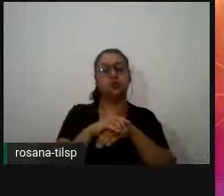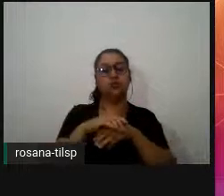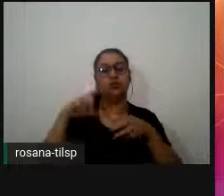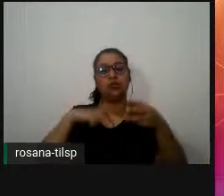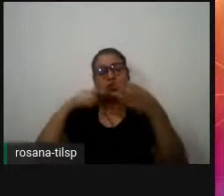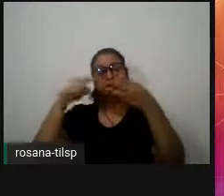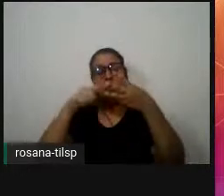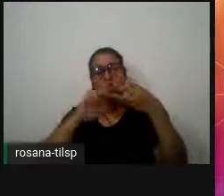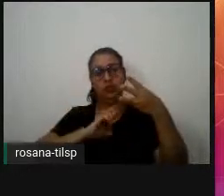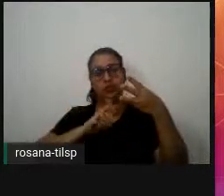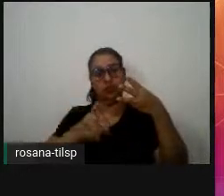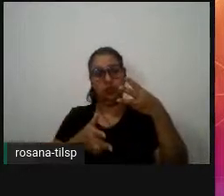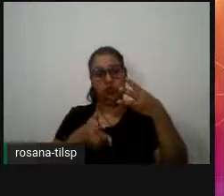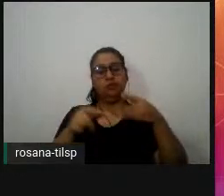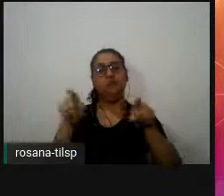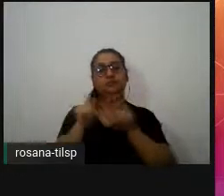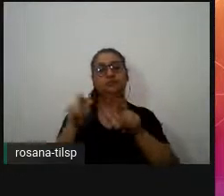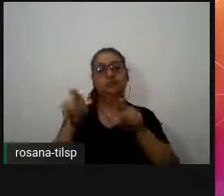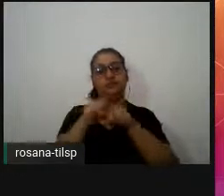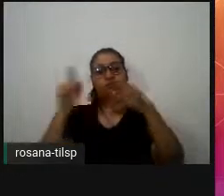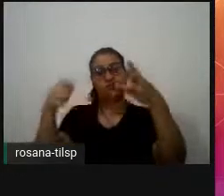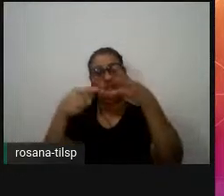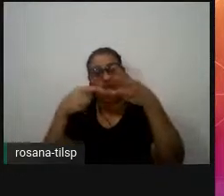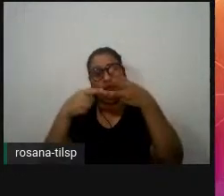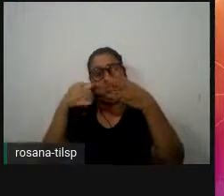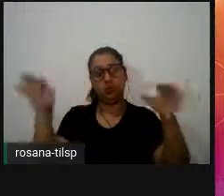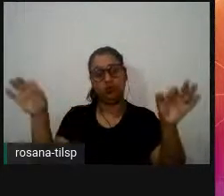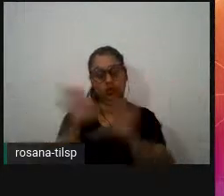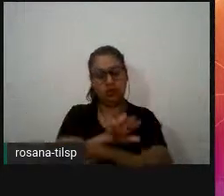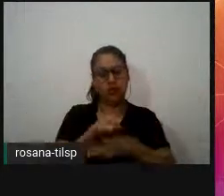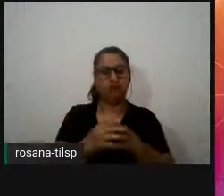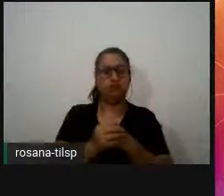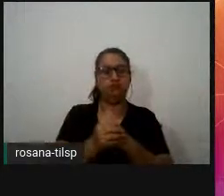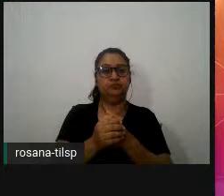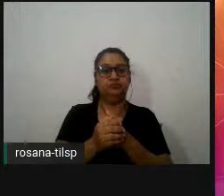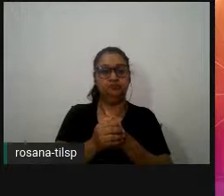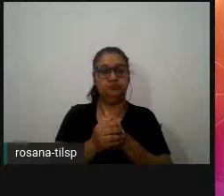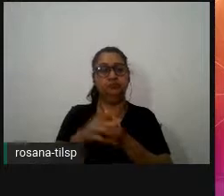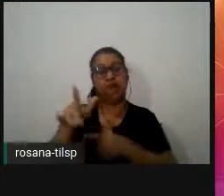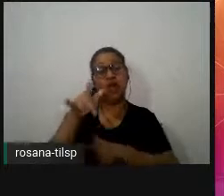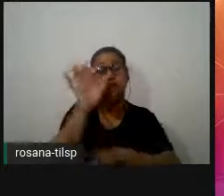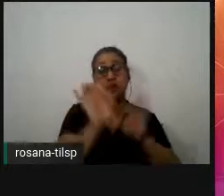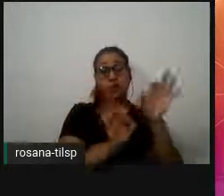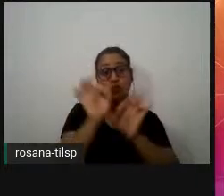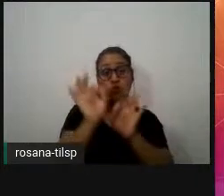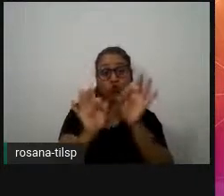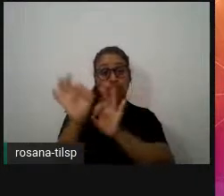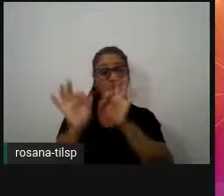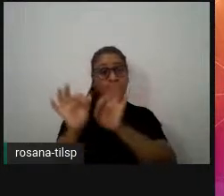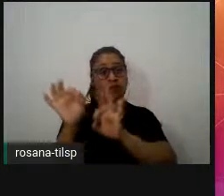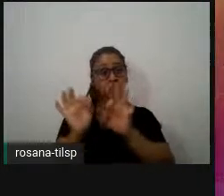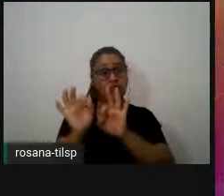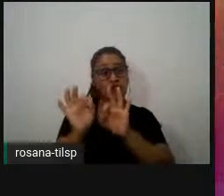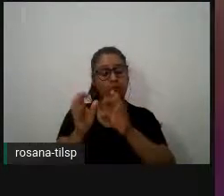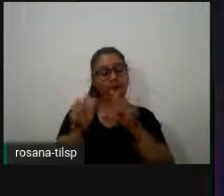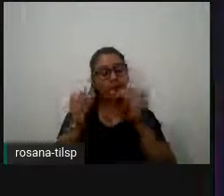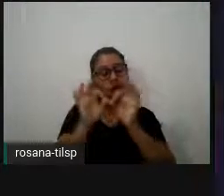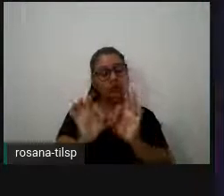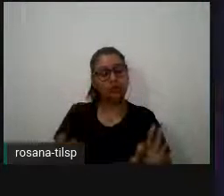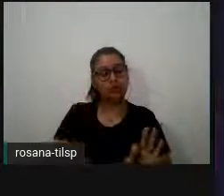e finalmente será um ponto de chegada ou seja é uma organização muito muito simples